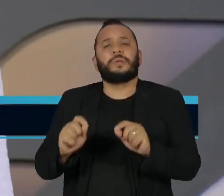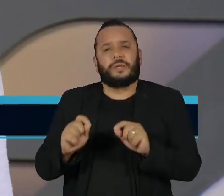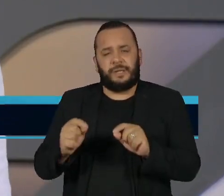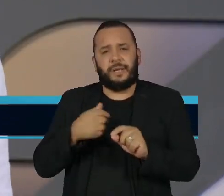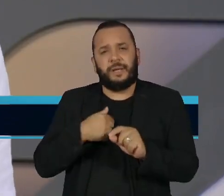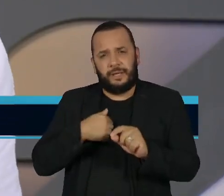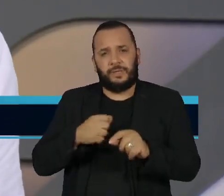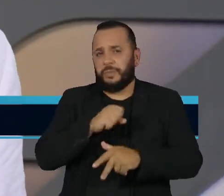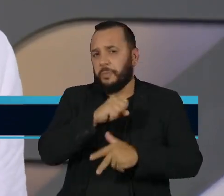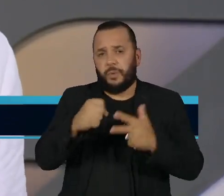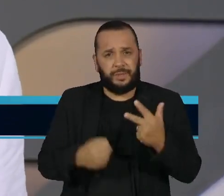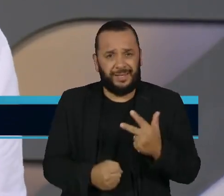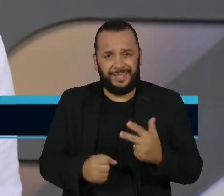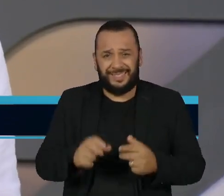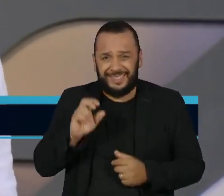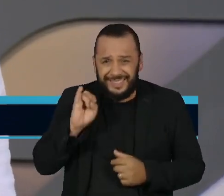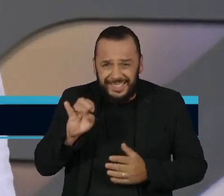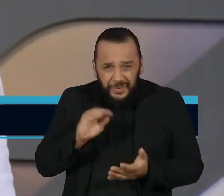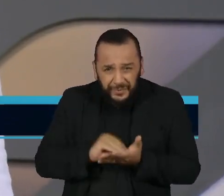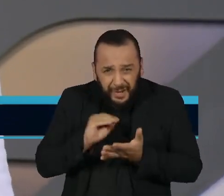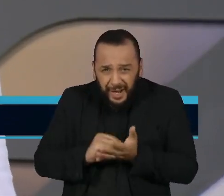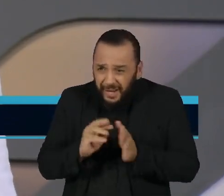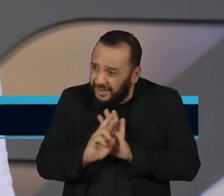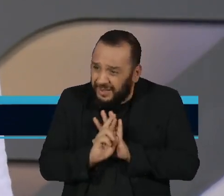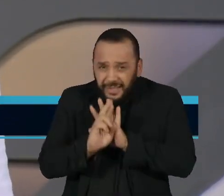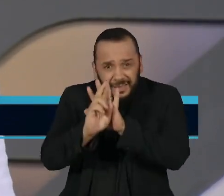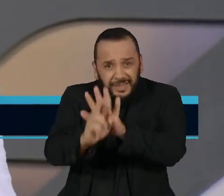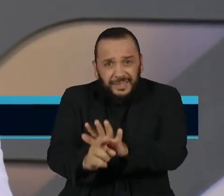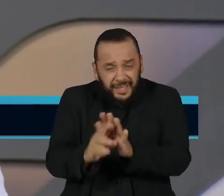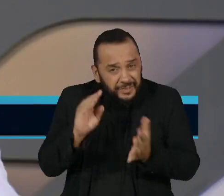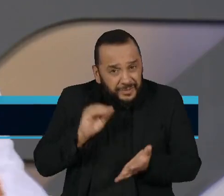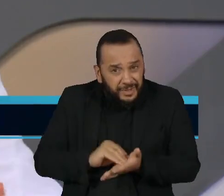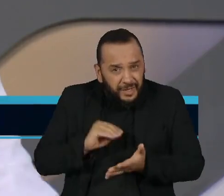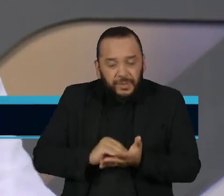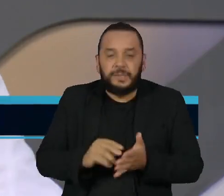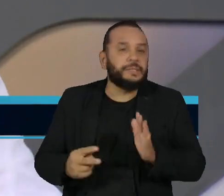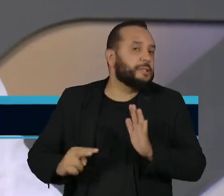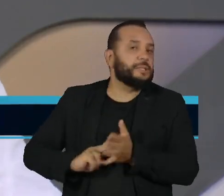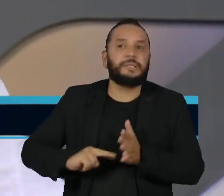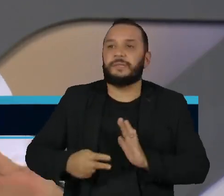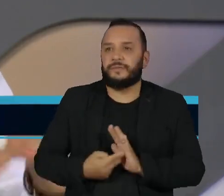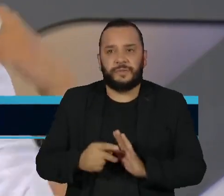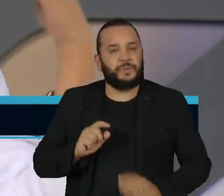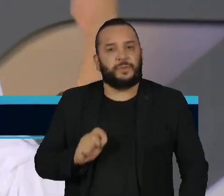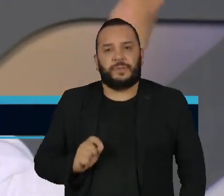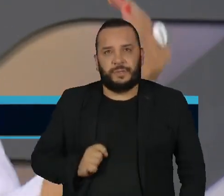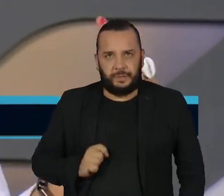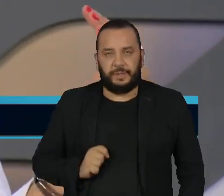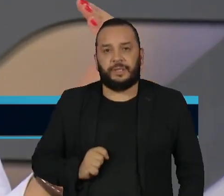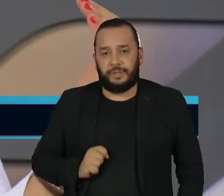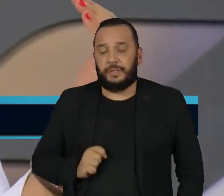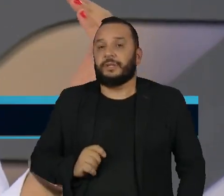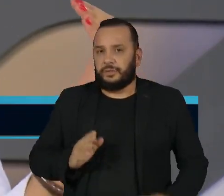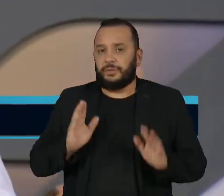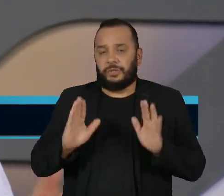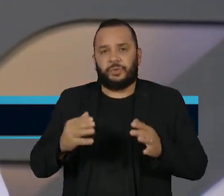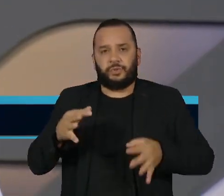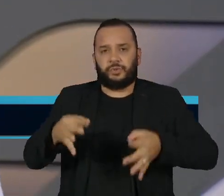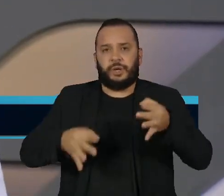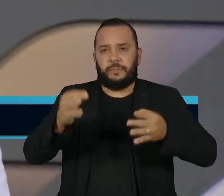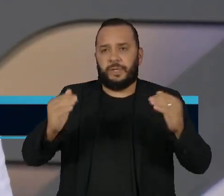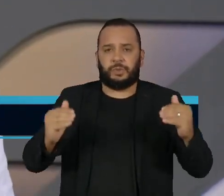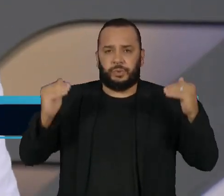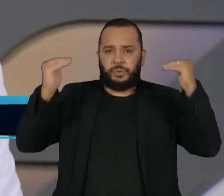tenho uma sub-representação deste tamanho, significa que tudo que vai para as cortes superiores no país